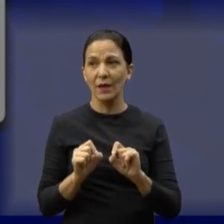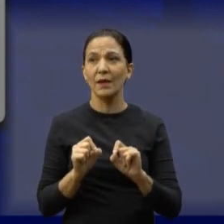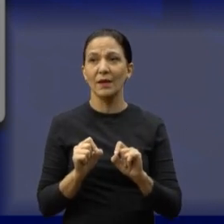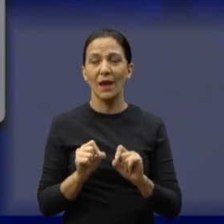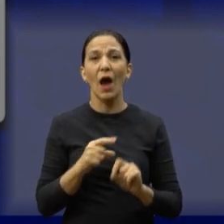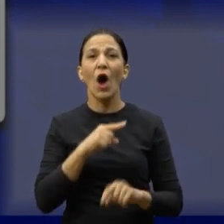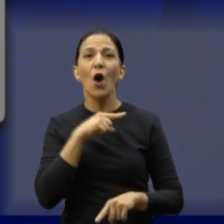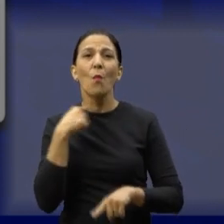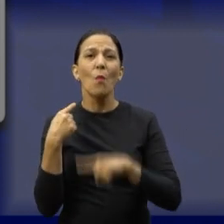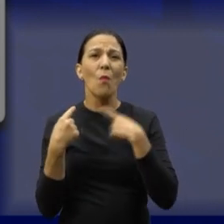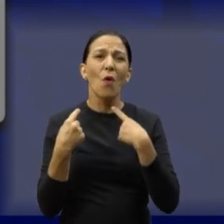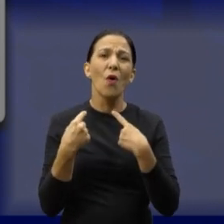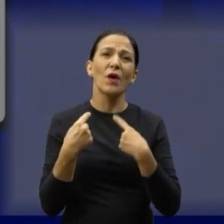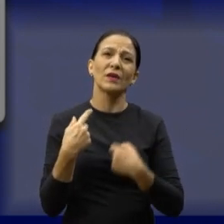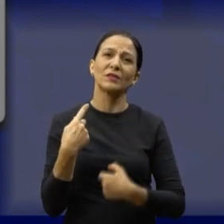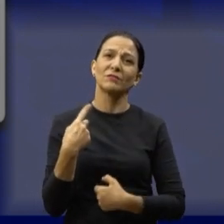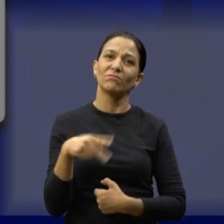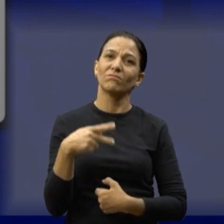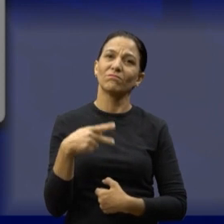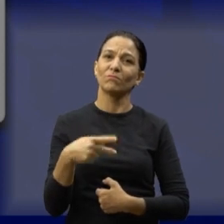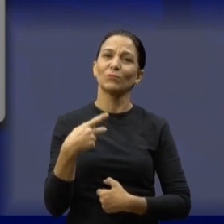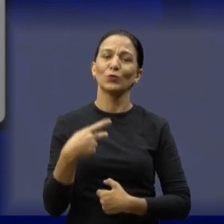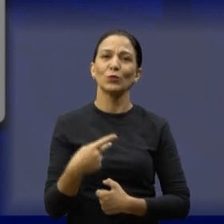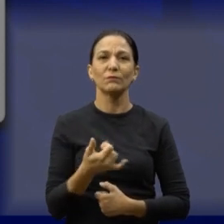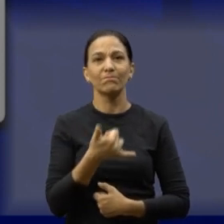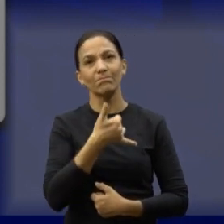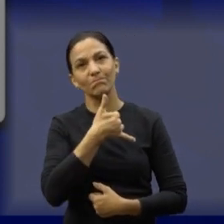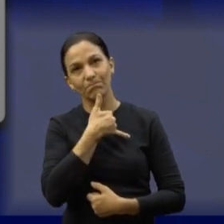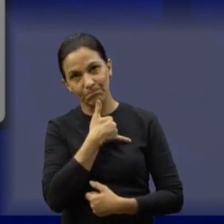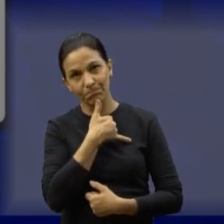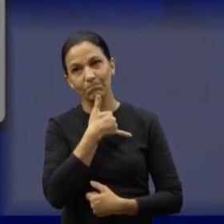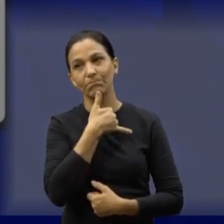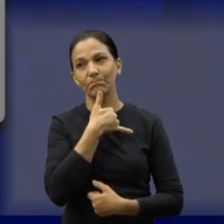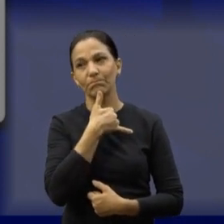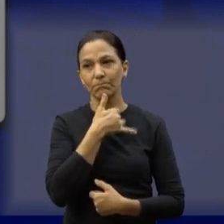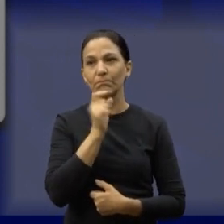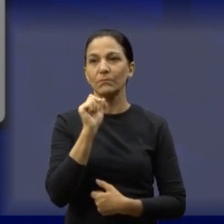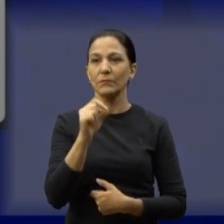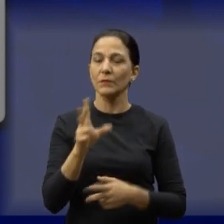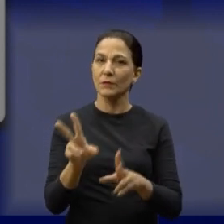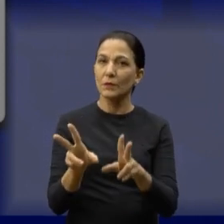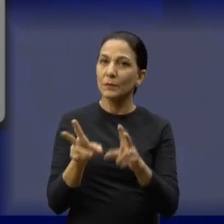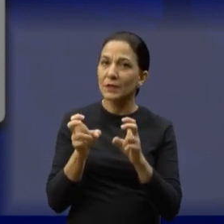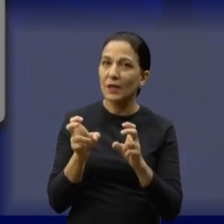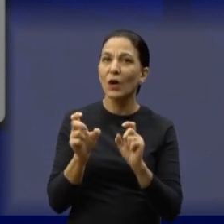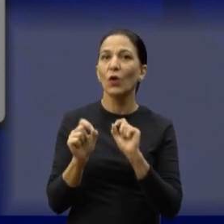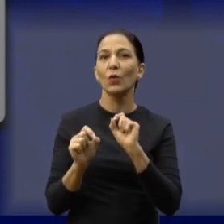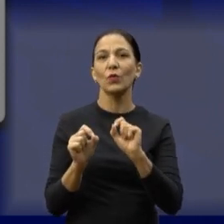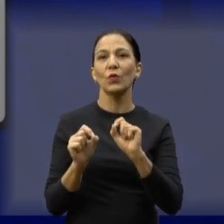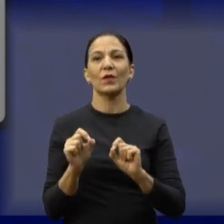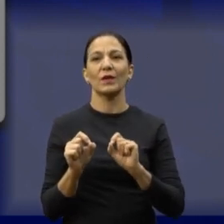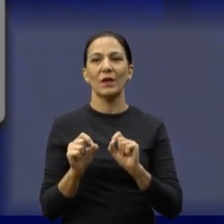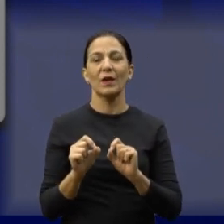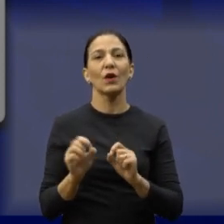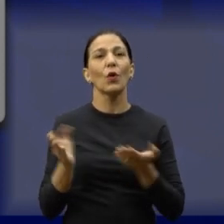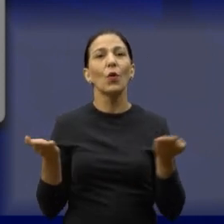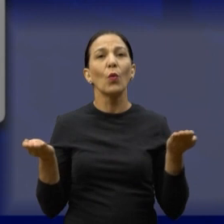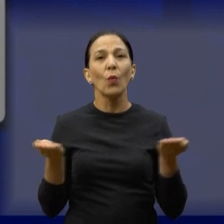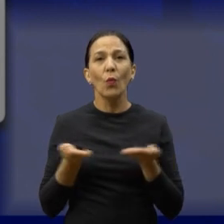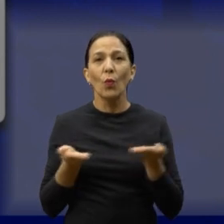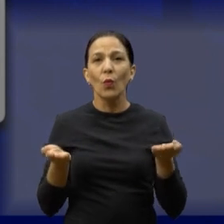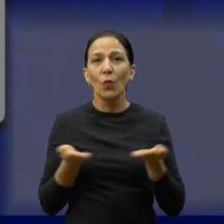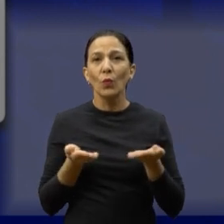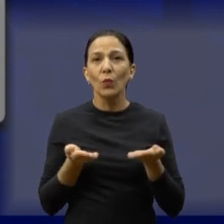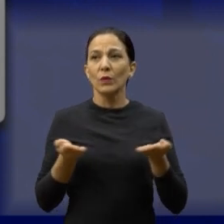sobre a morte trágica que ele teve. Então a gente vê, a gente percebe, né, Filipe Abrunelli, que até nos dias de hoje,